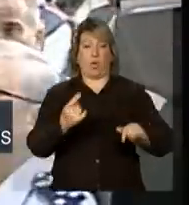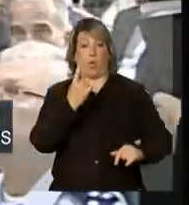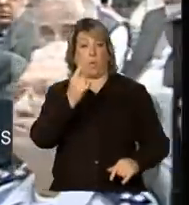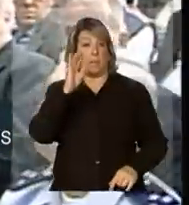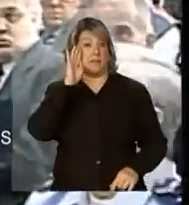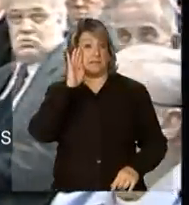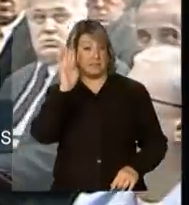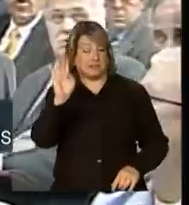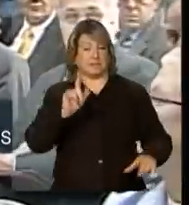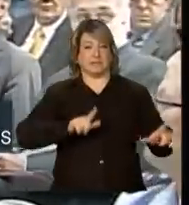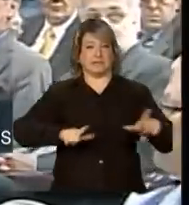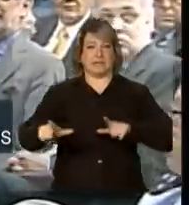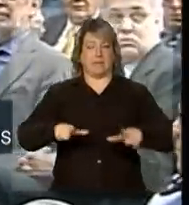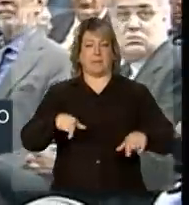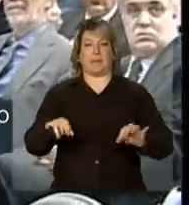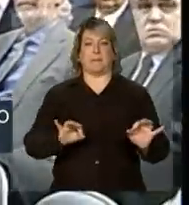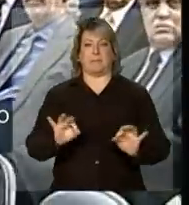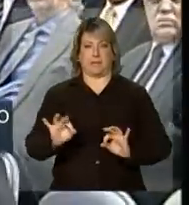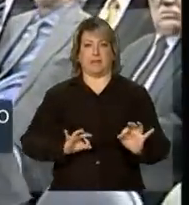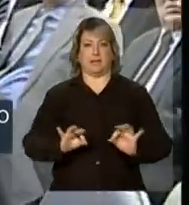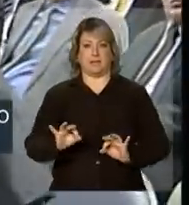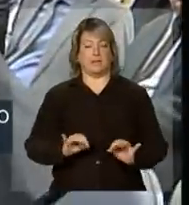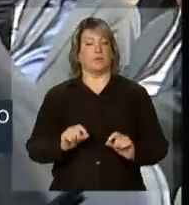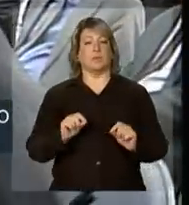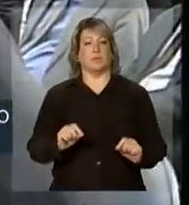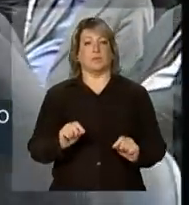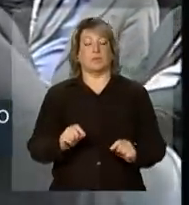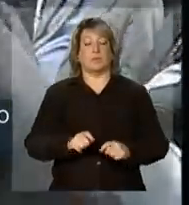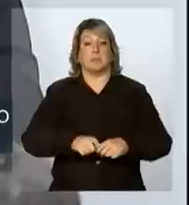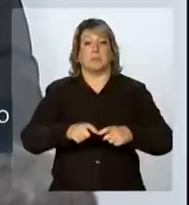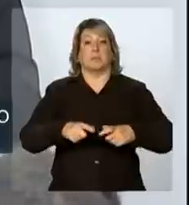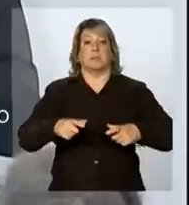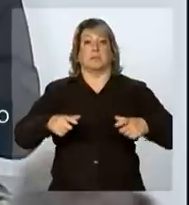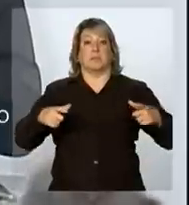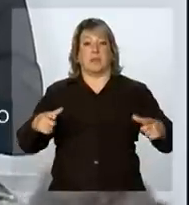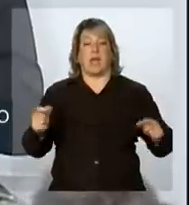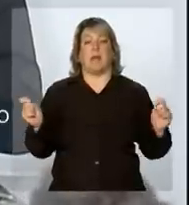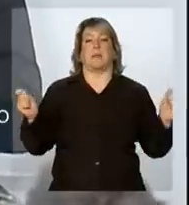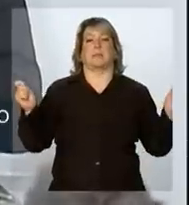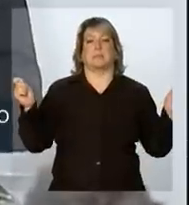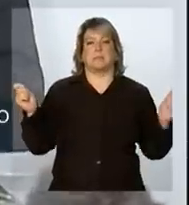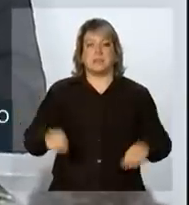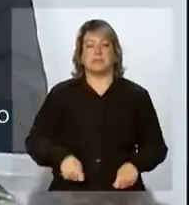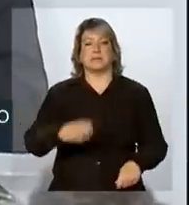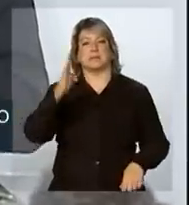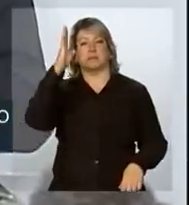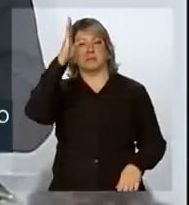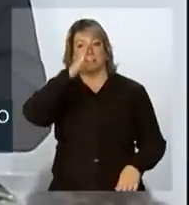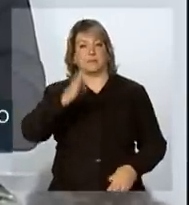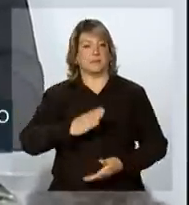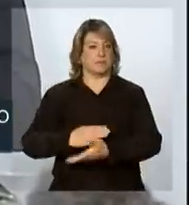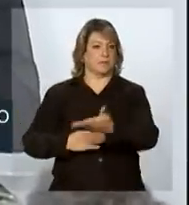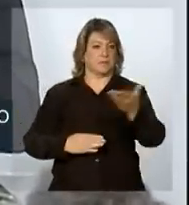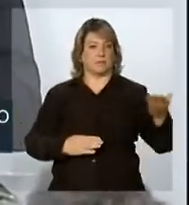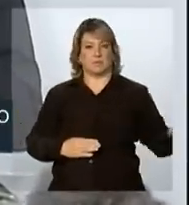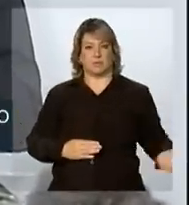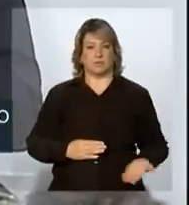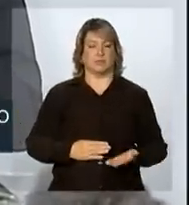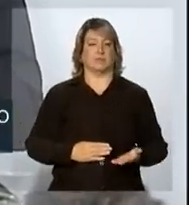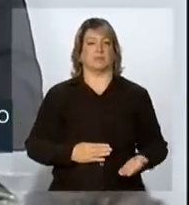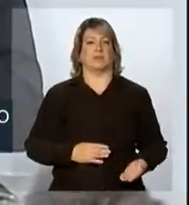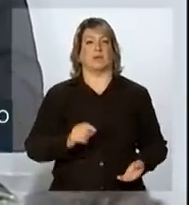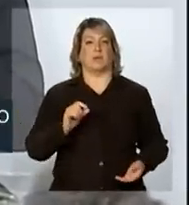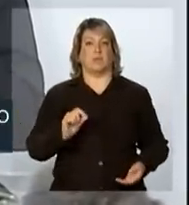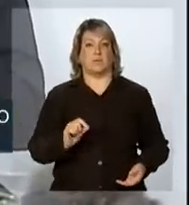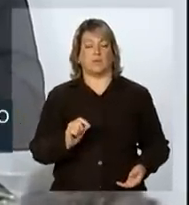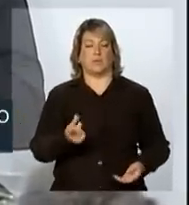estratégicas do plano foi ampliar a capacidade brasileira de predição, ou